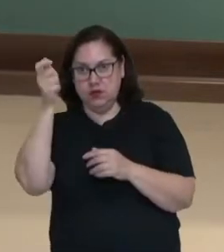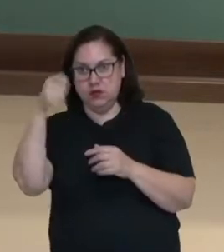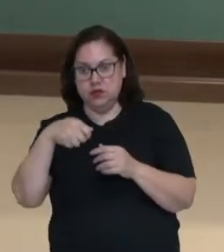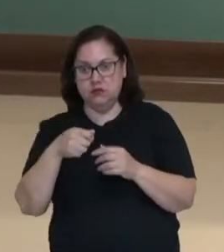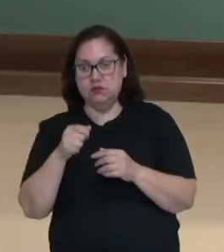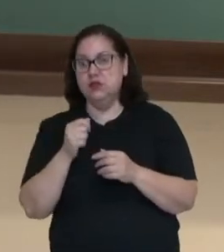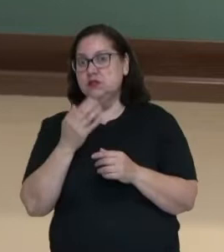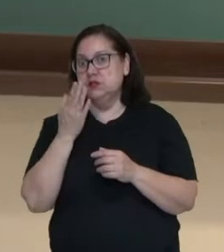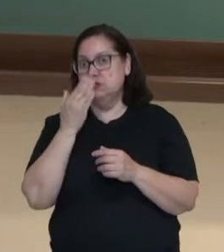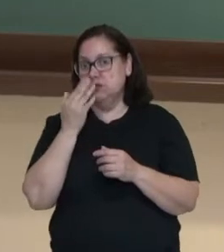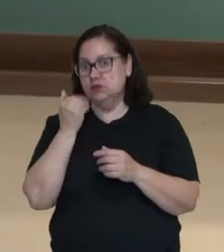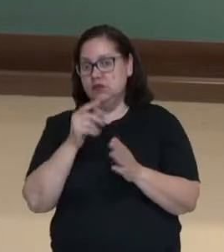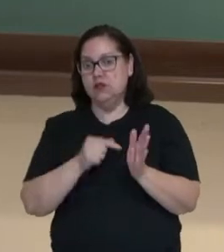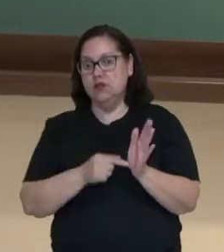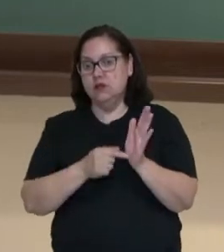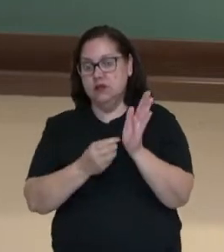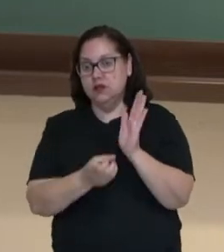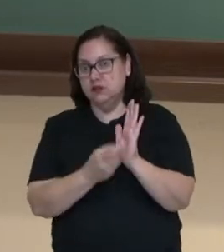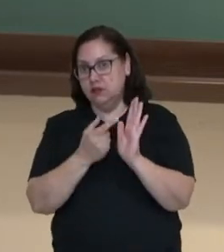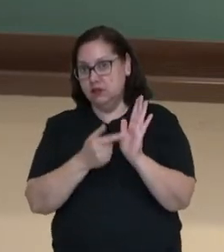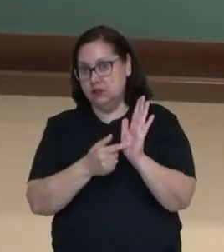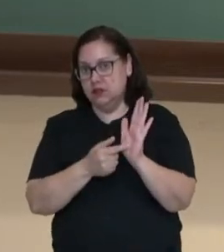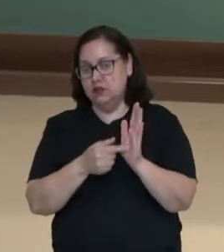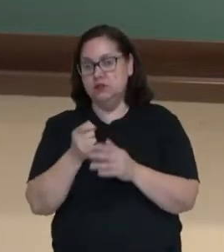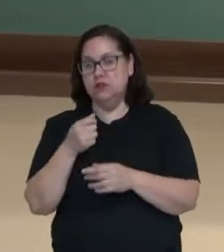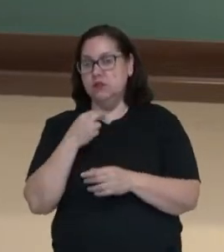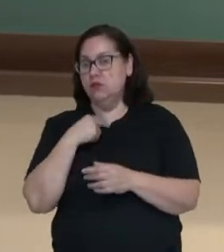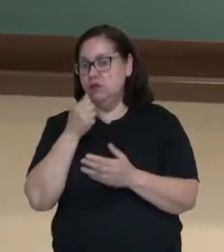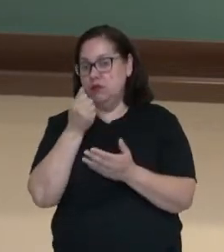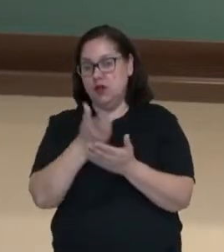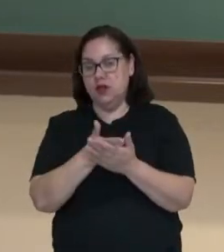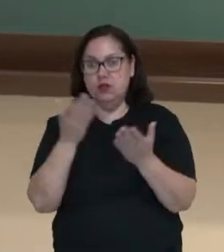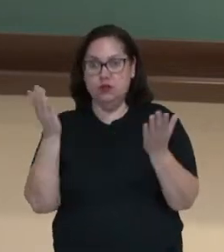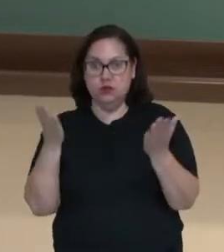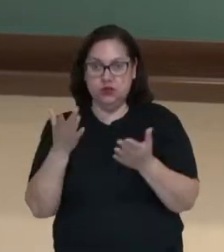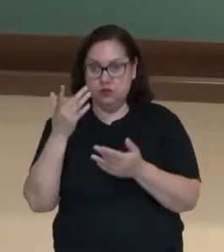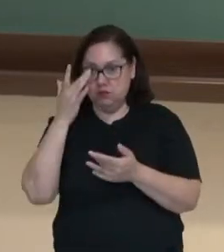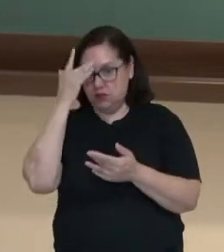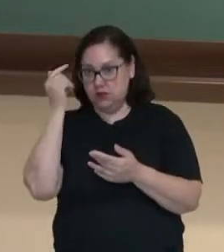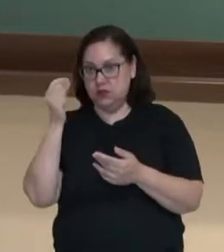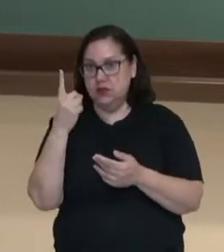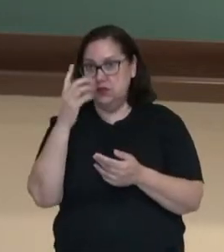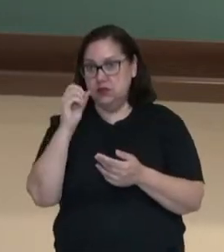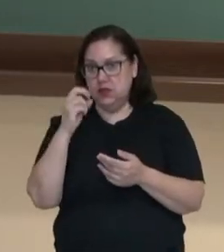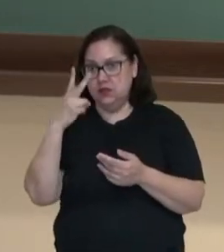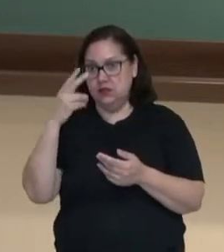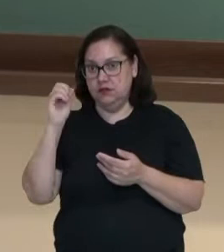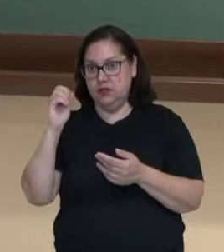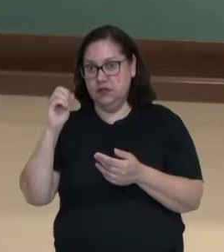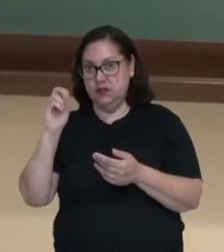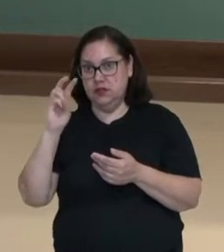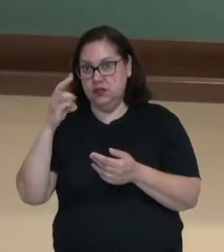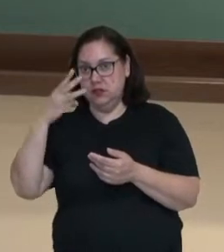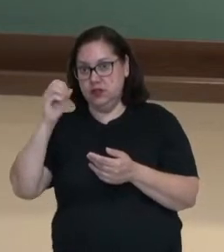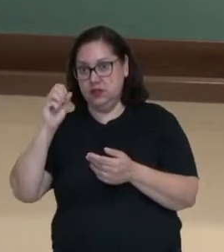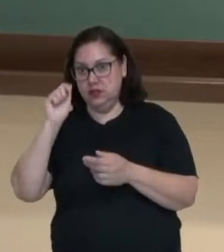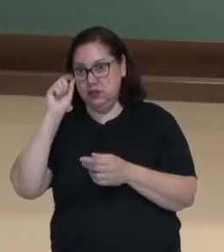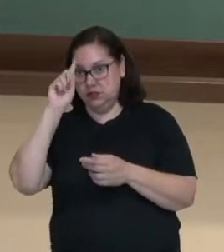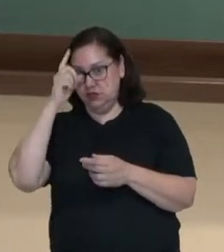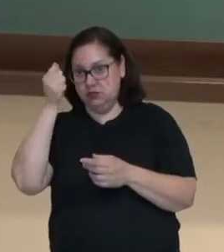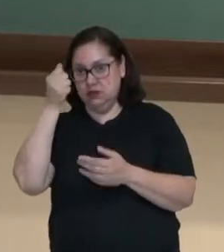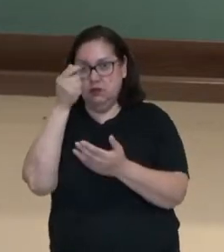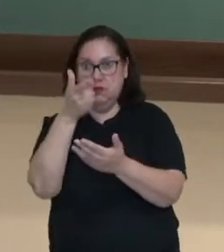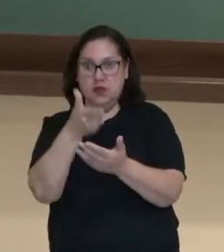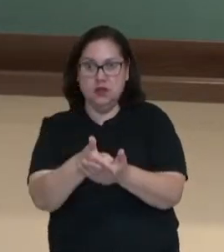esse jantar vai aparecer naquela fatura. Então, ele não paga hoje, mas daqui 10, 20, 30 dias ele vai ter que pagar.